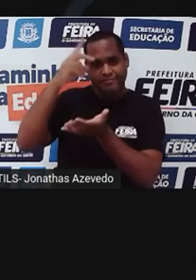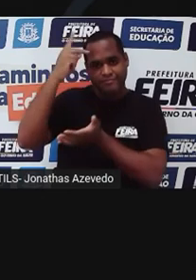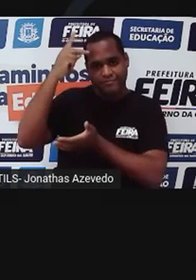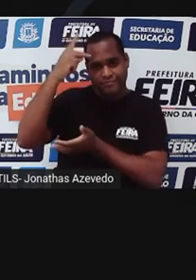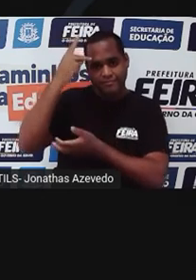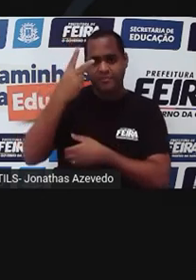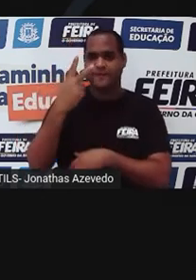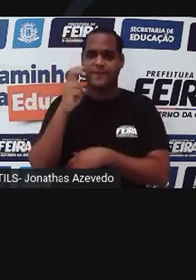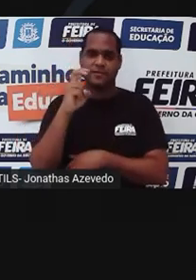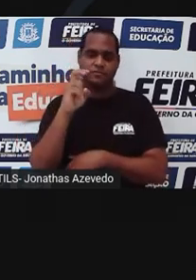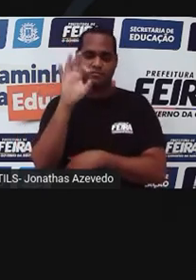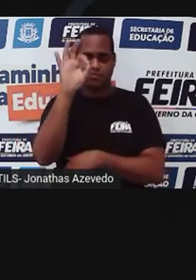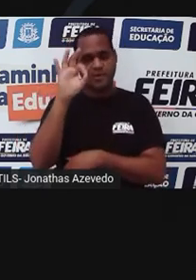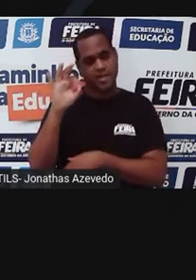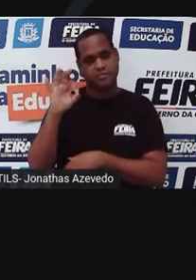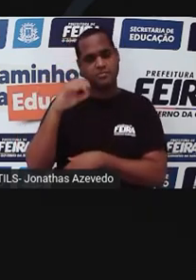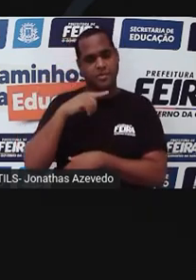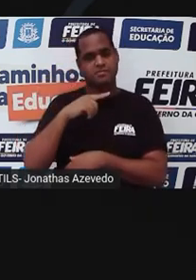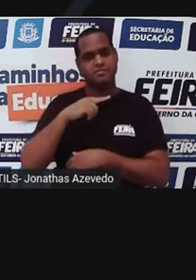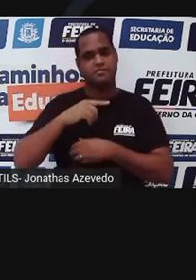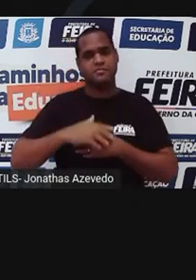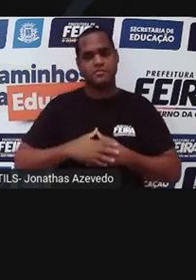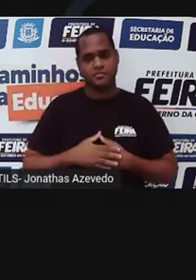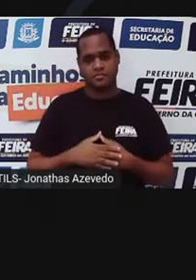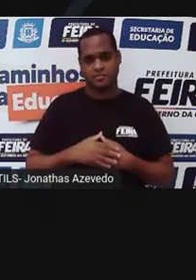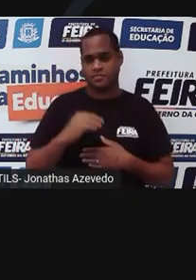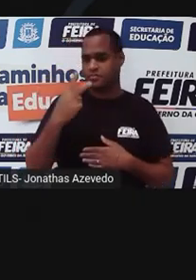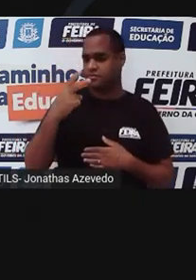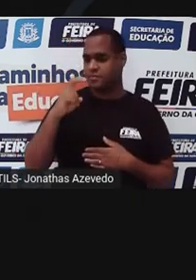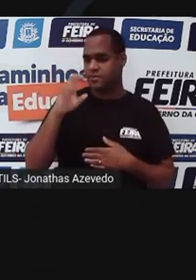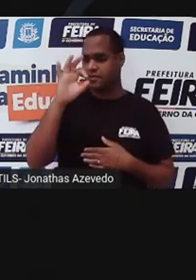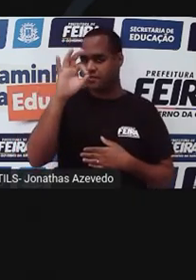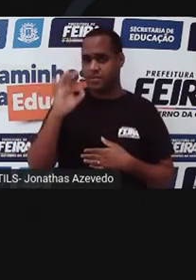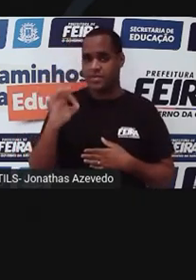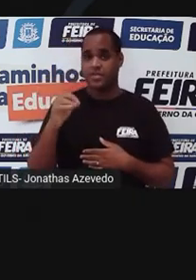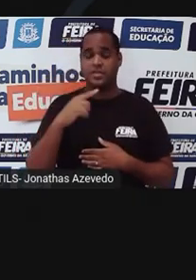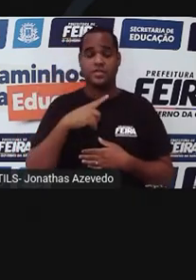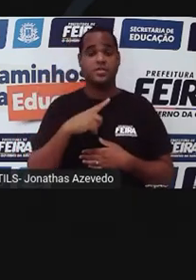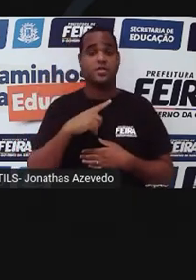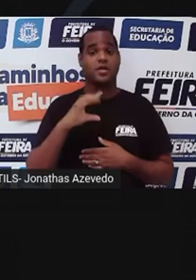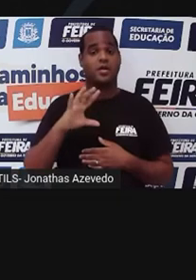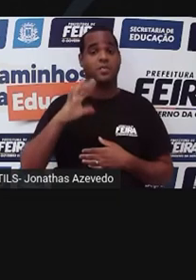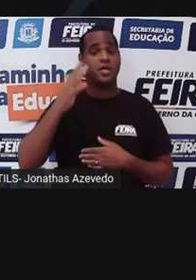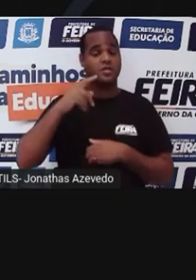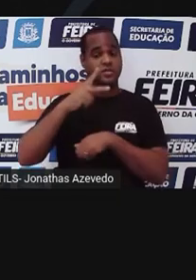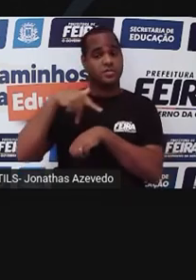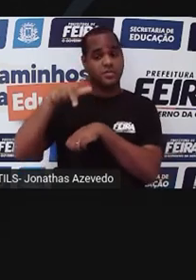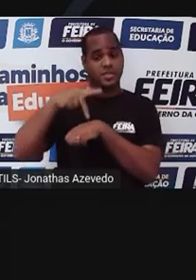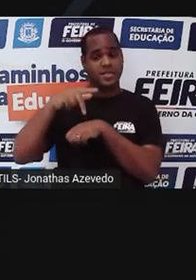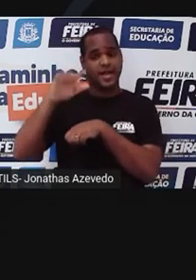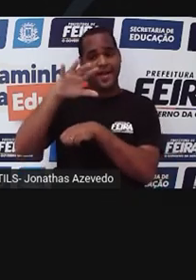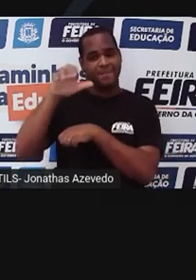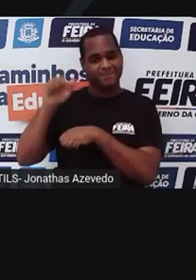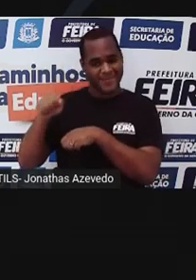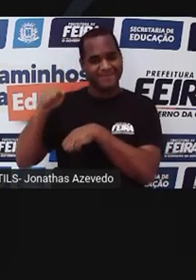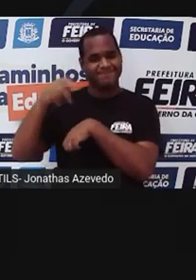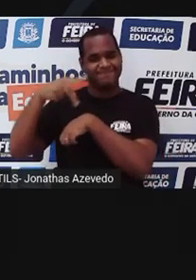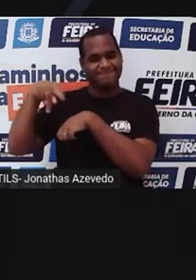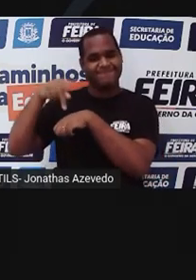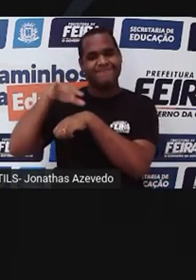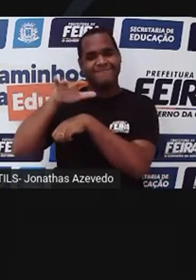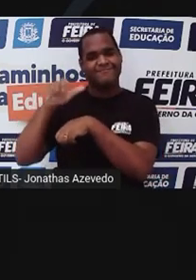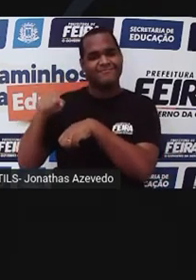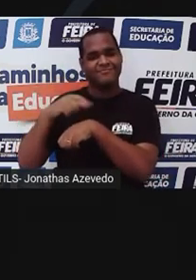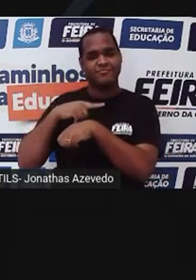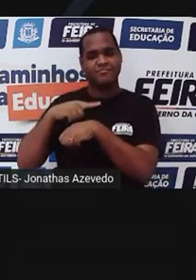25%, praticamente. 25% é incidência dos países da África que têm a